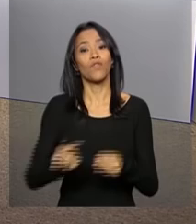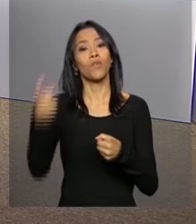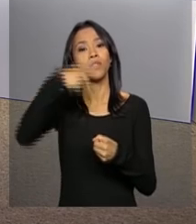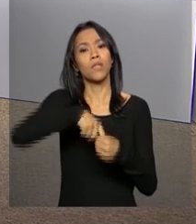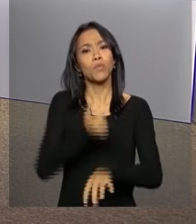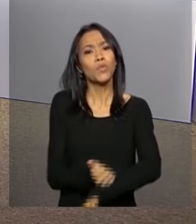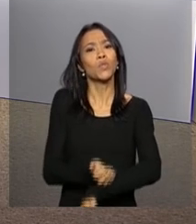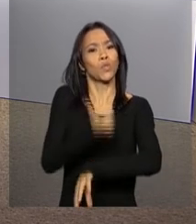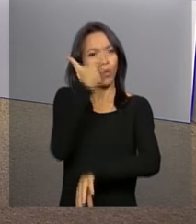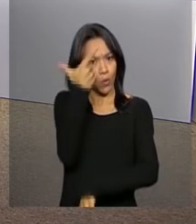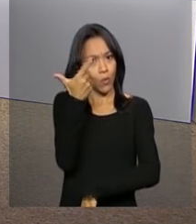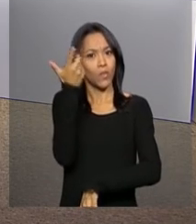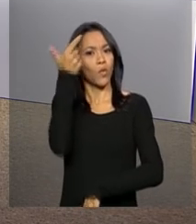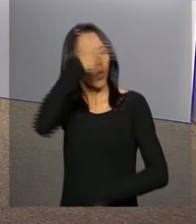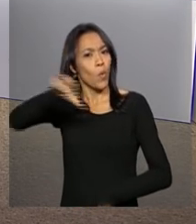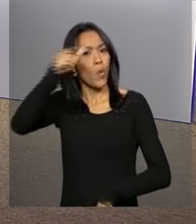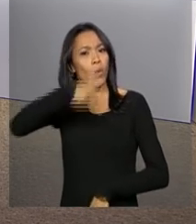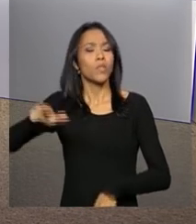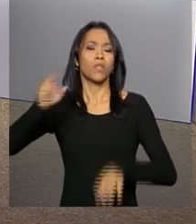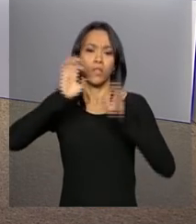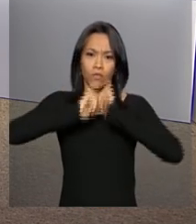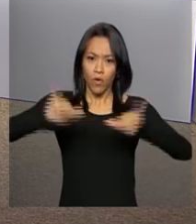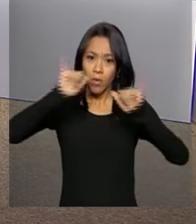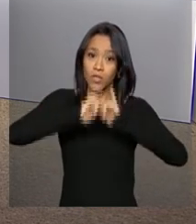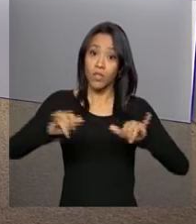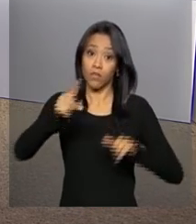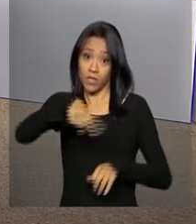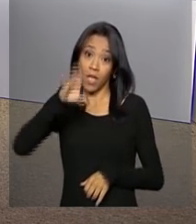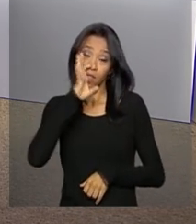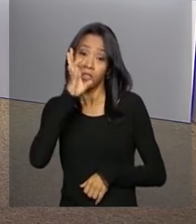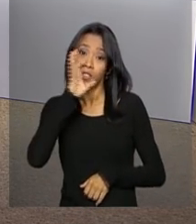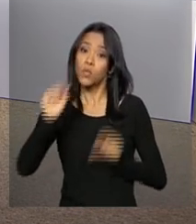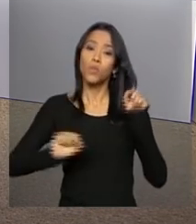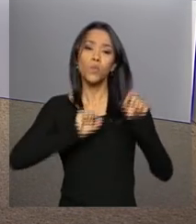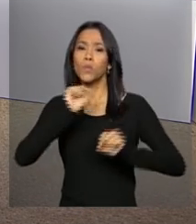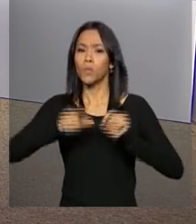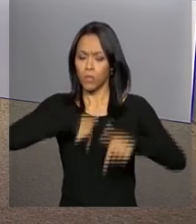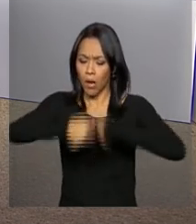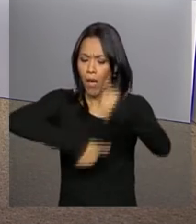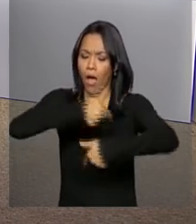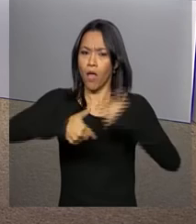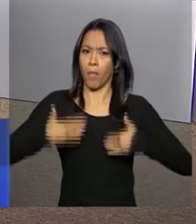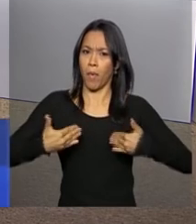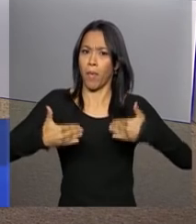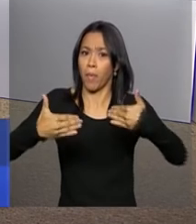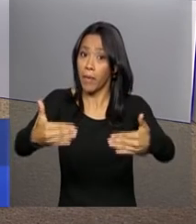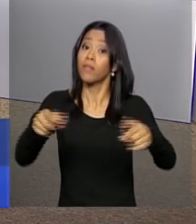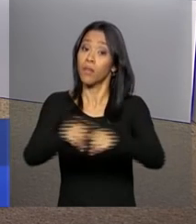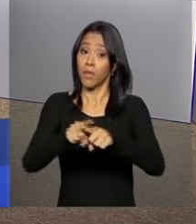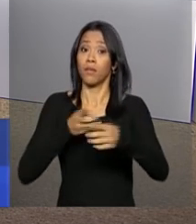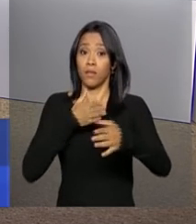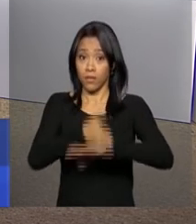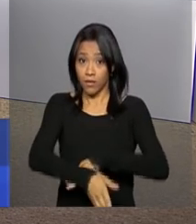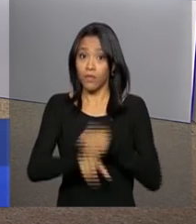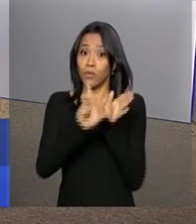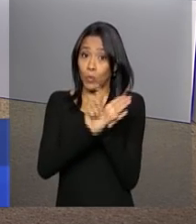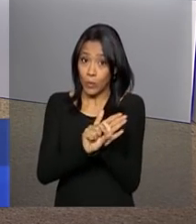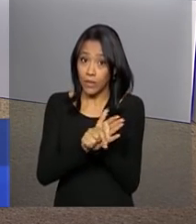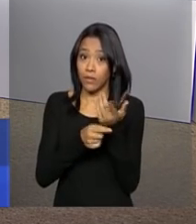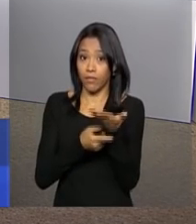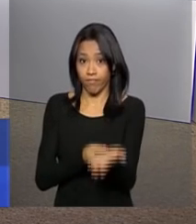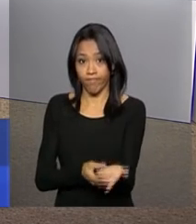ao meio-dia com outras notícias. Acompanhe as novidades do Executivo Federal também nas nossas redes sociais, twitter